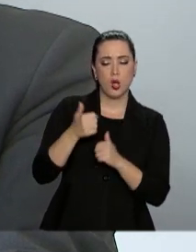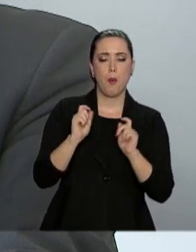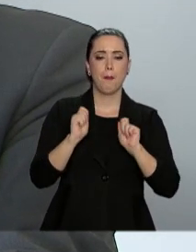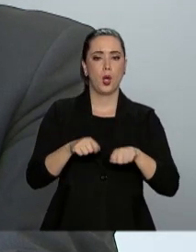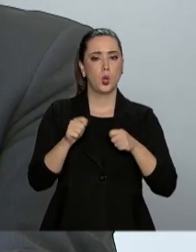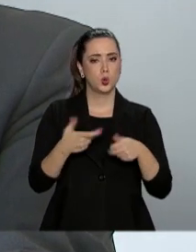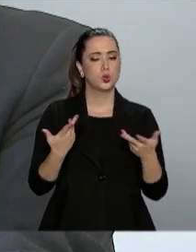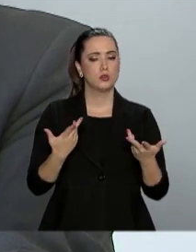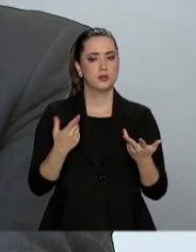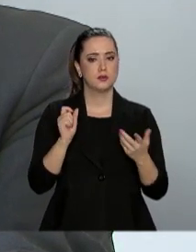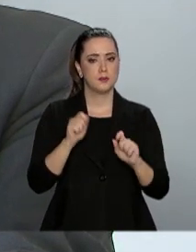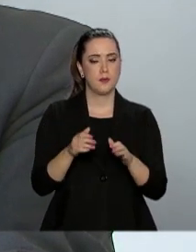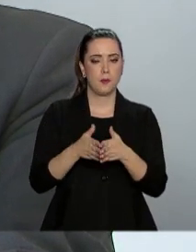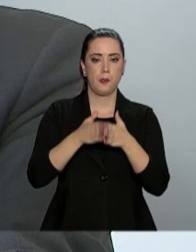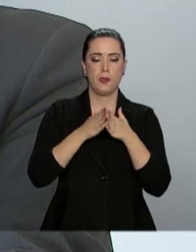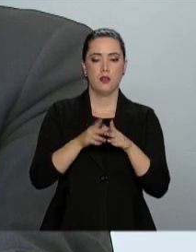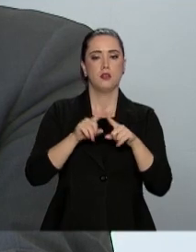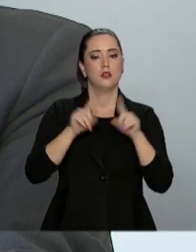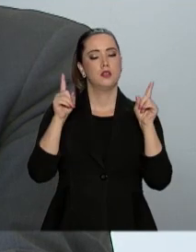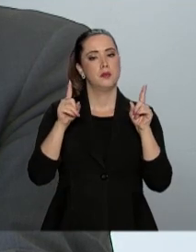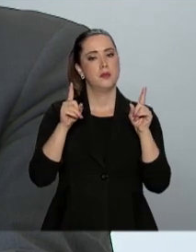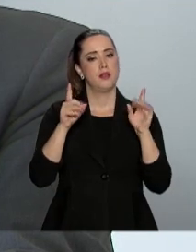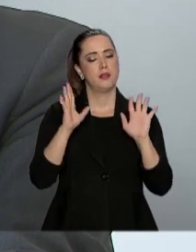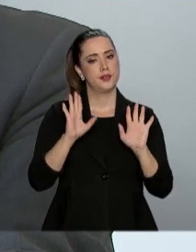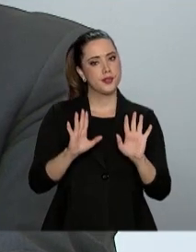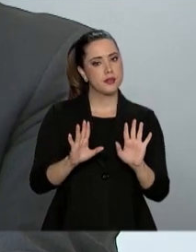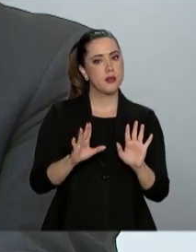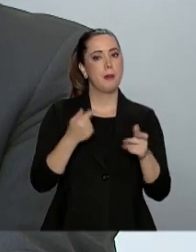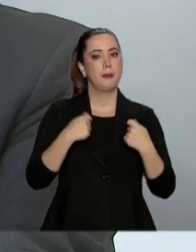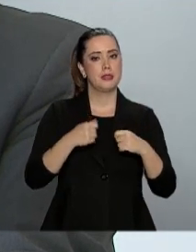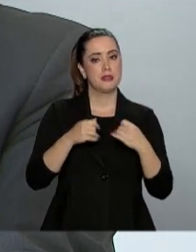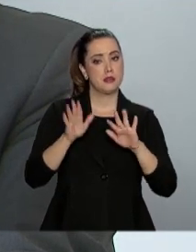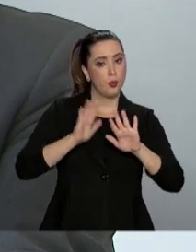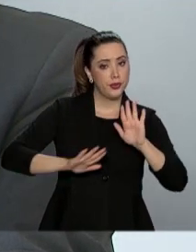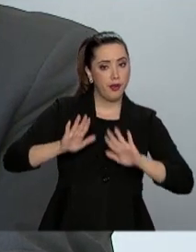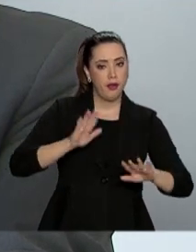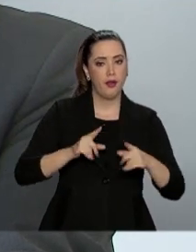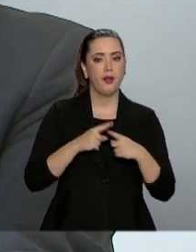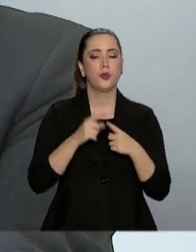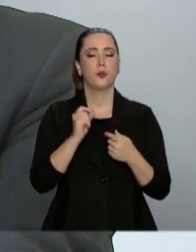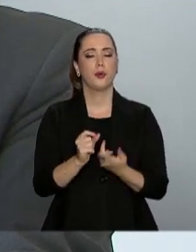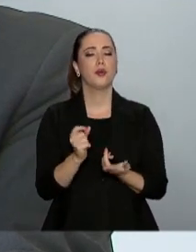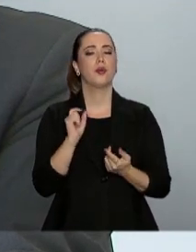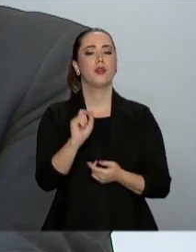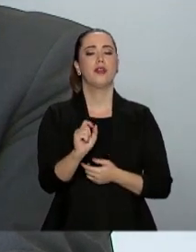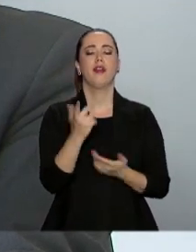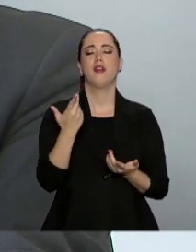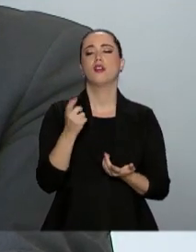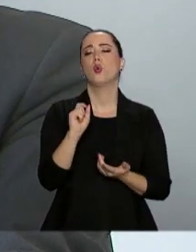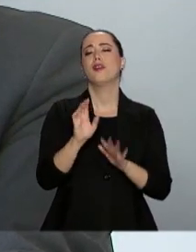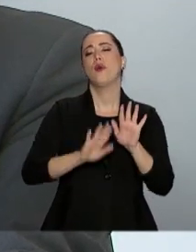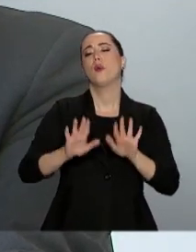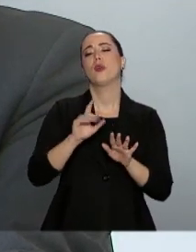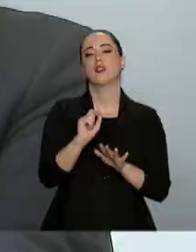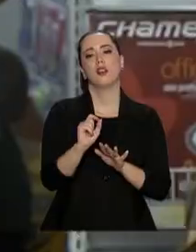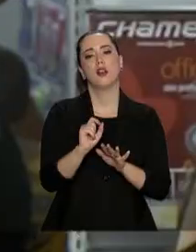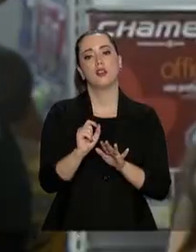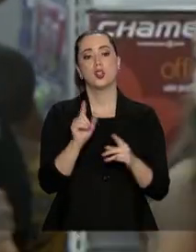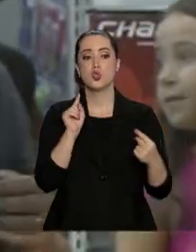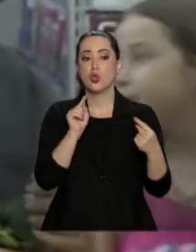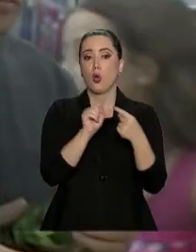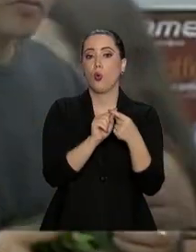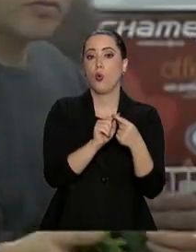solicitar desde que é razoável. E o que é razoável? É o adequado para a série.